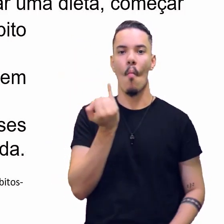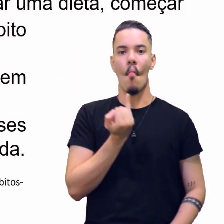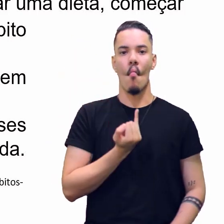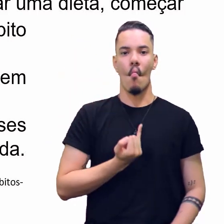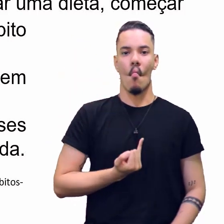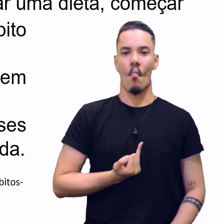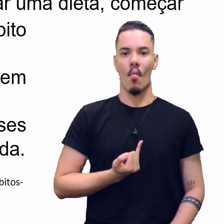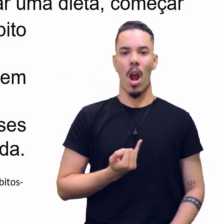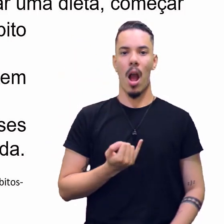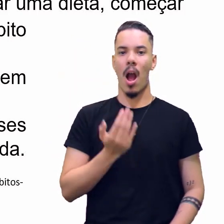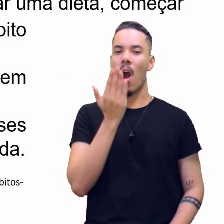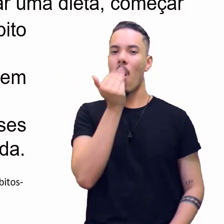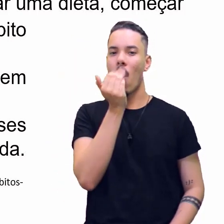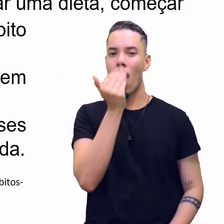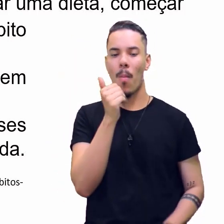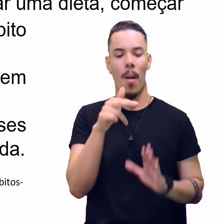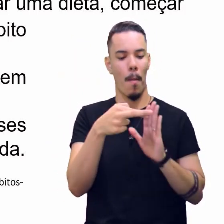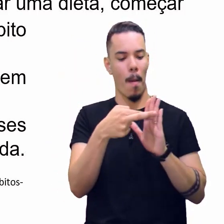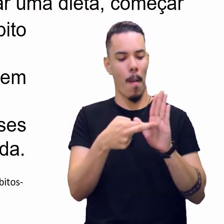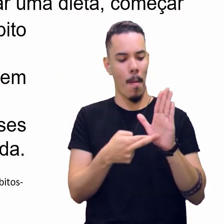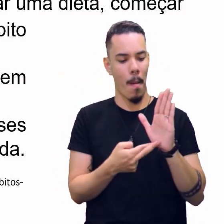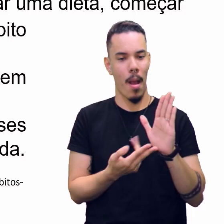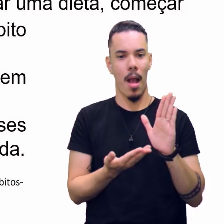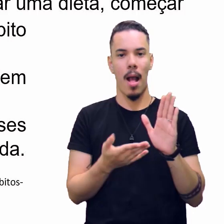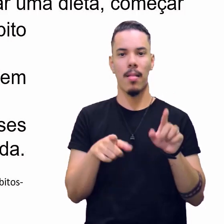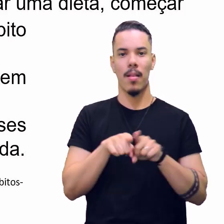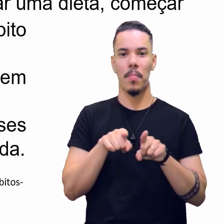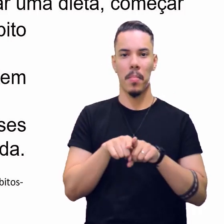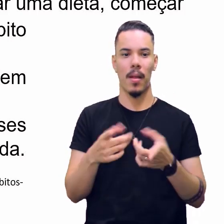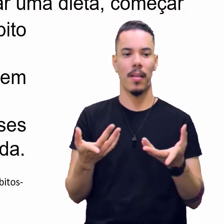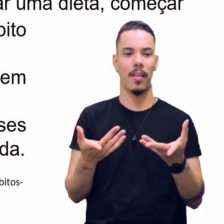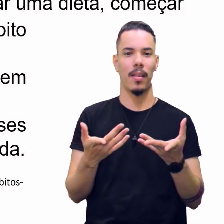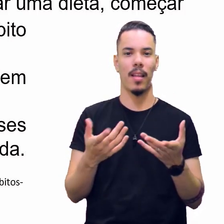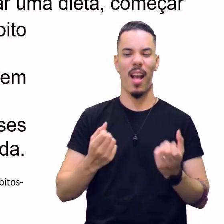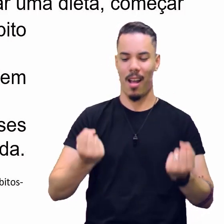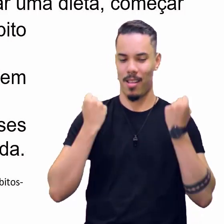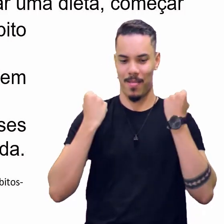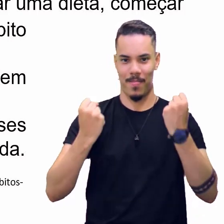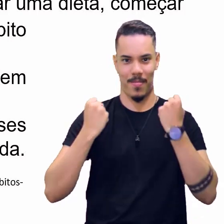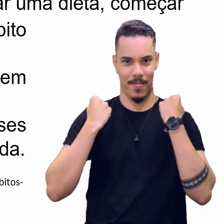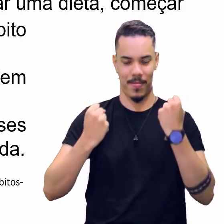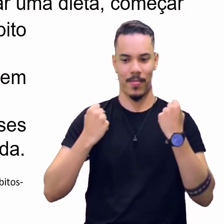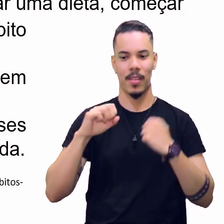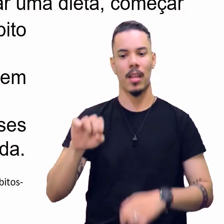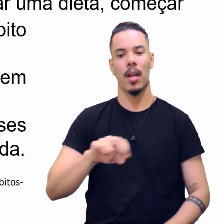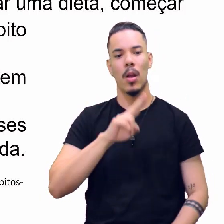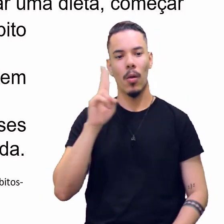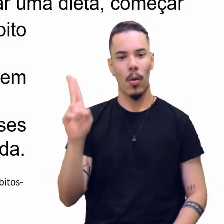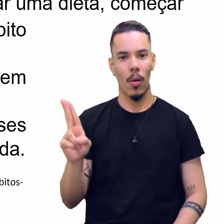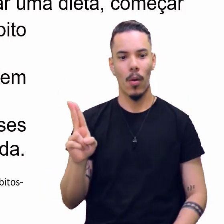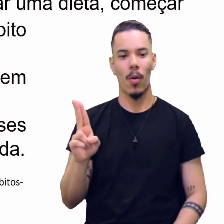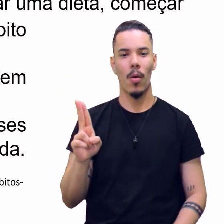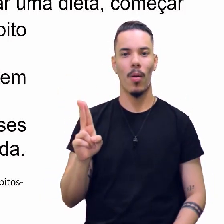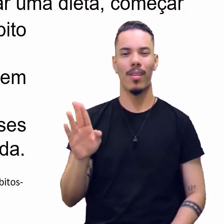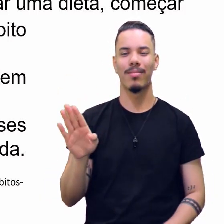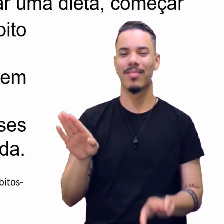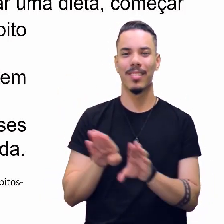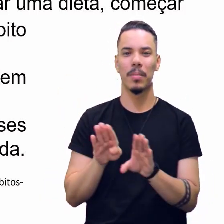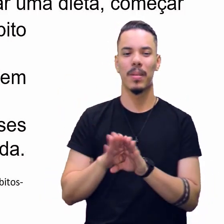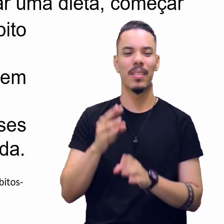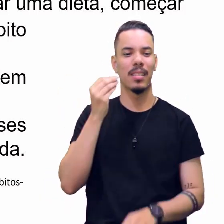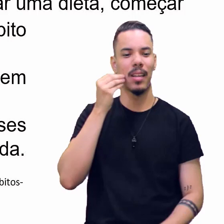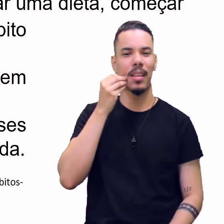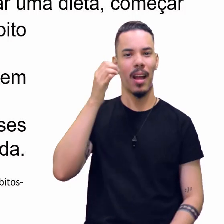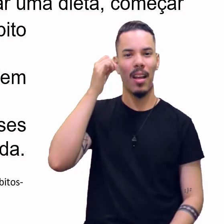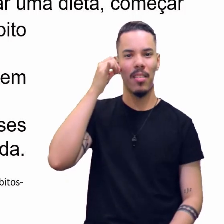começar uma rotina na academia, ou mesmo deixar um hábito nocivo como beber e fumar,